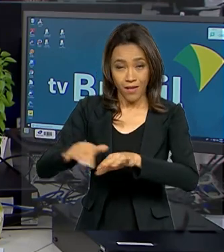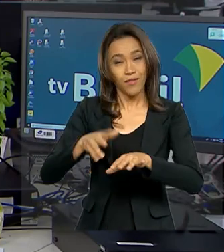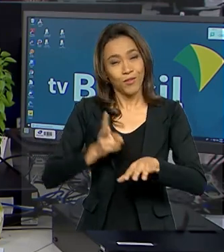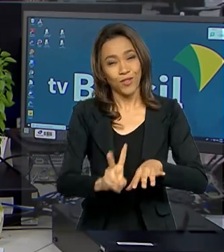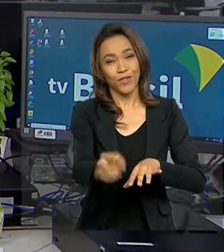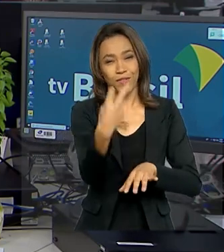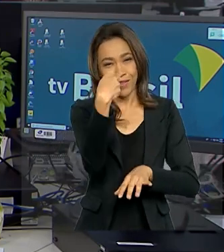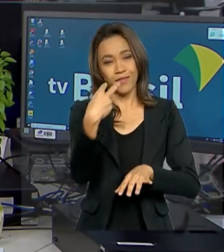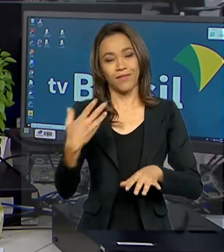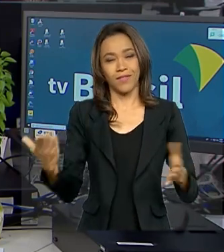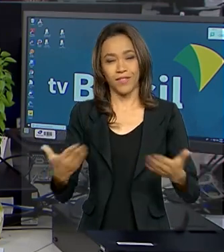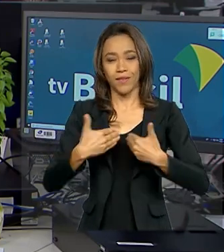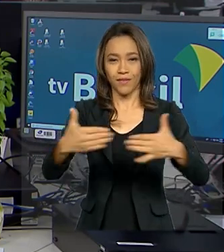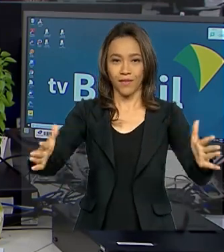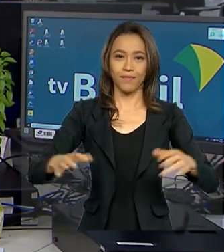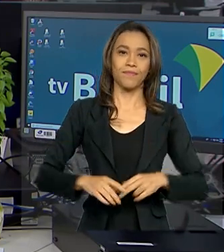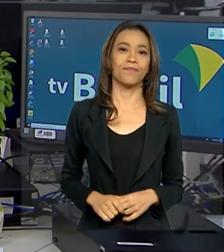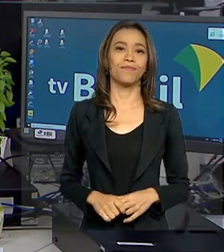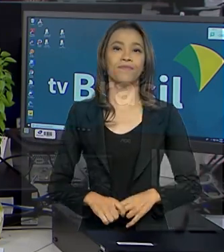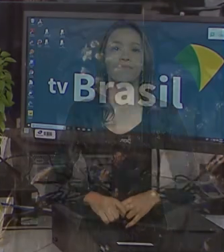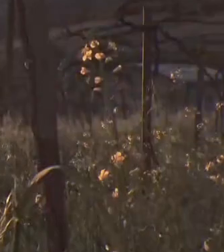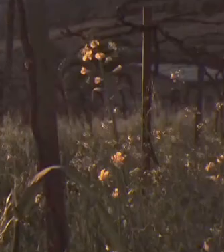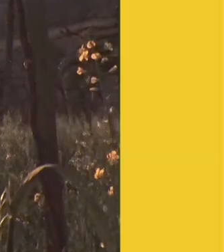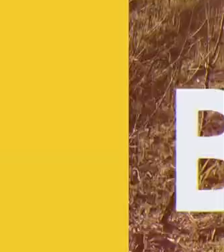gente, o Brasil em Dia já está no ar.